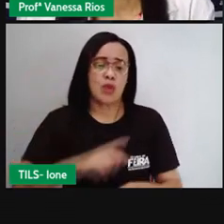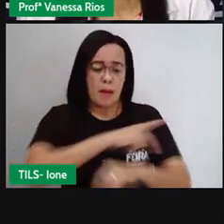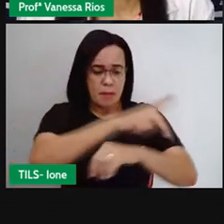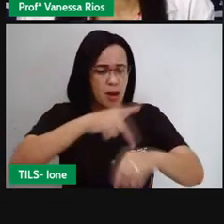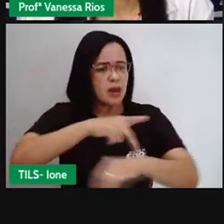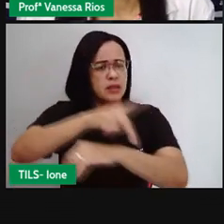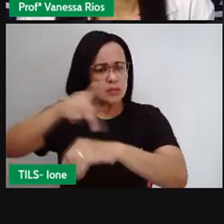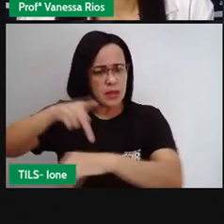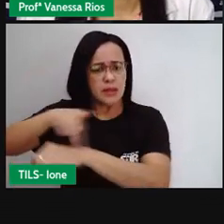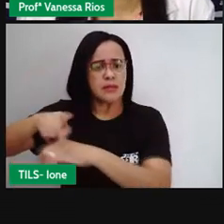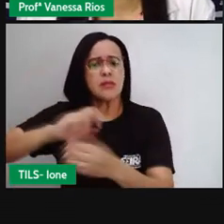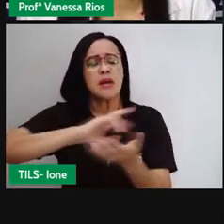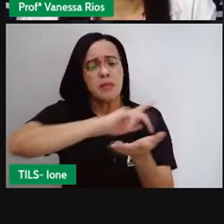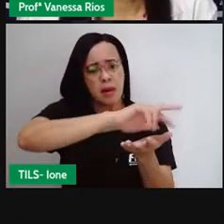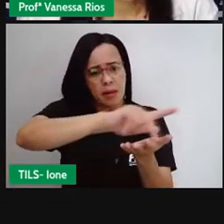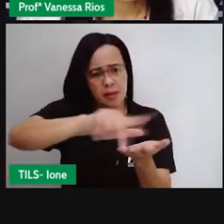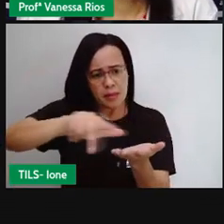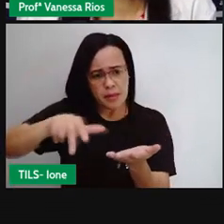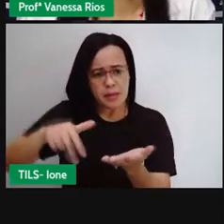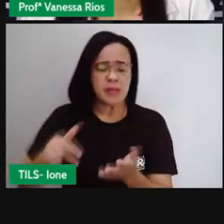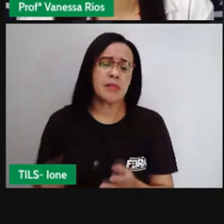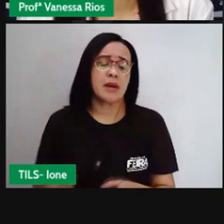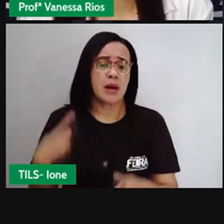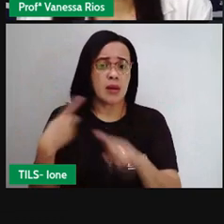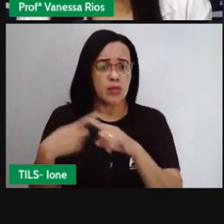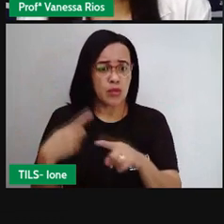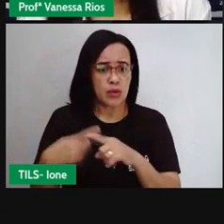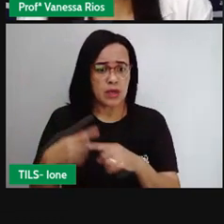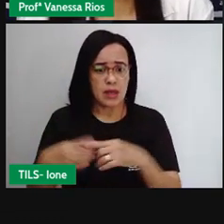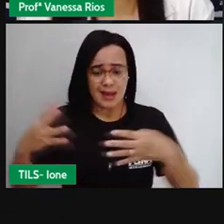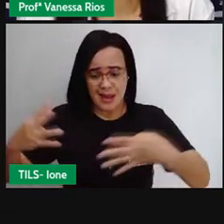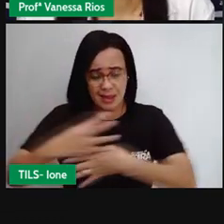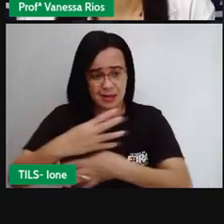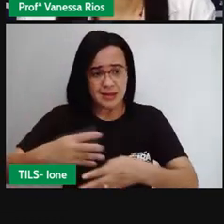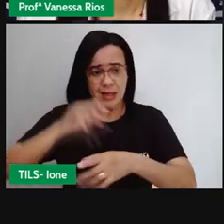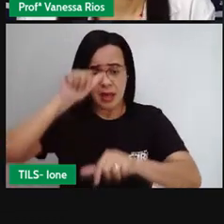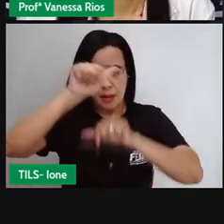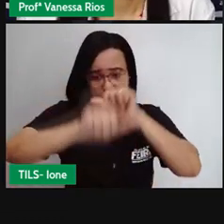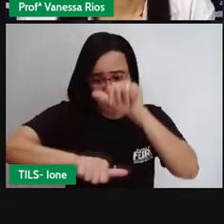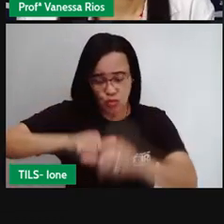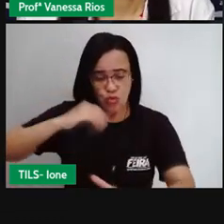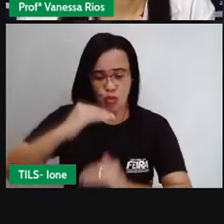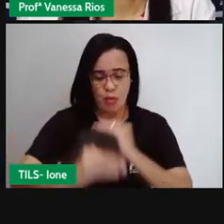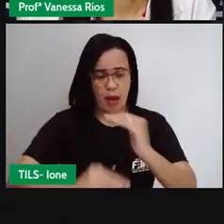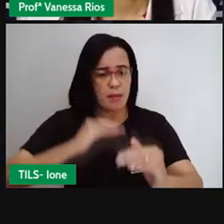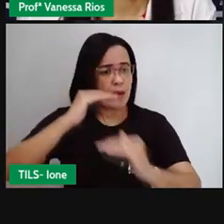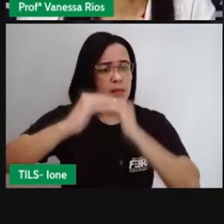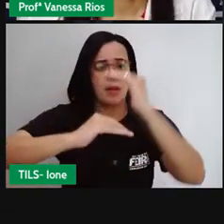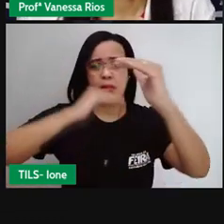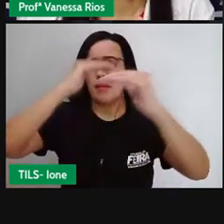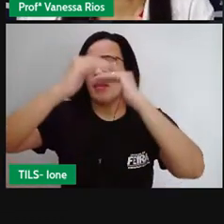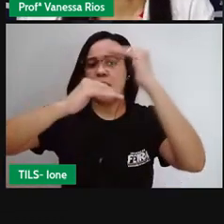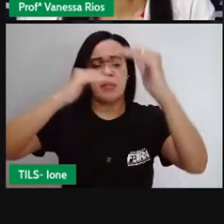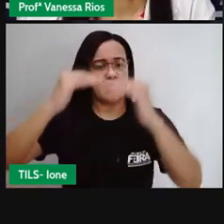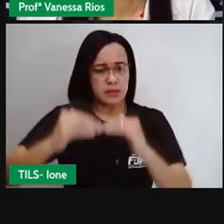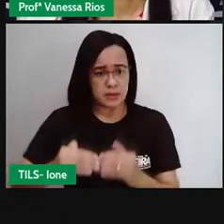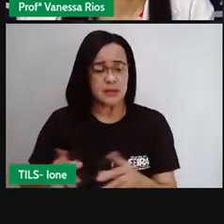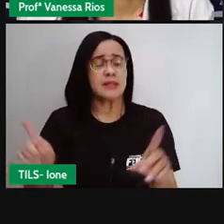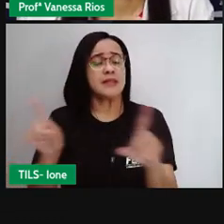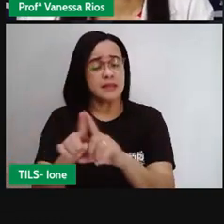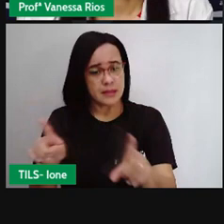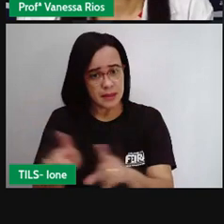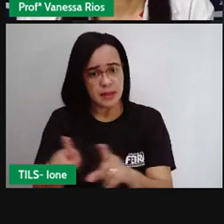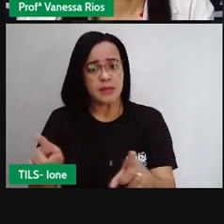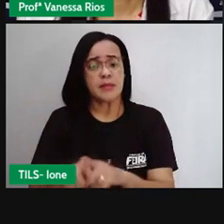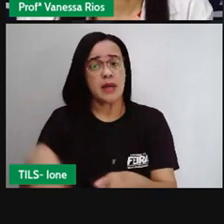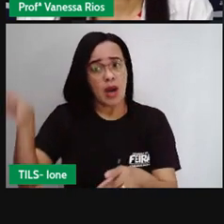modificação da cidade, com as construções, e com todo o enriquecimento cultural que a gente